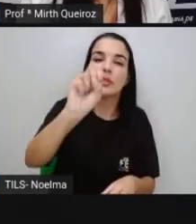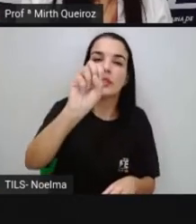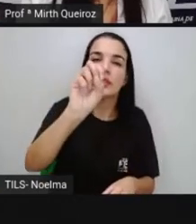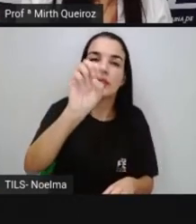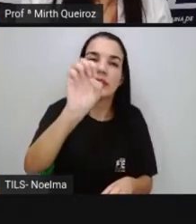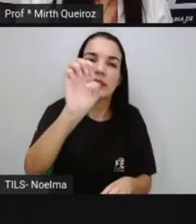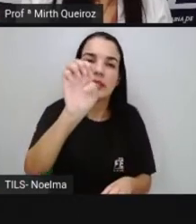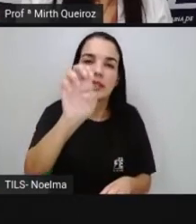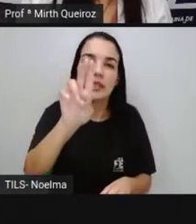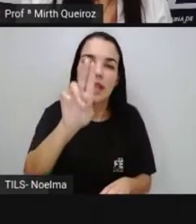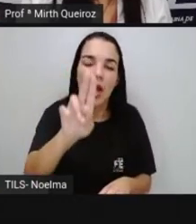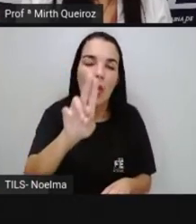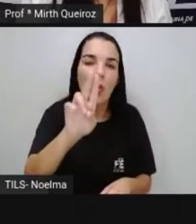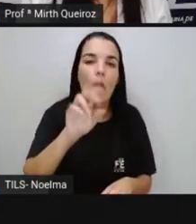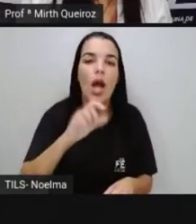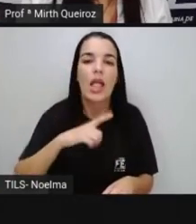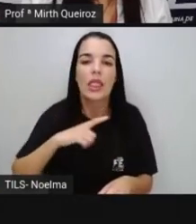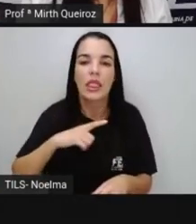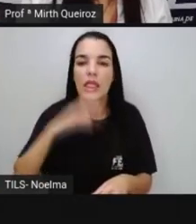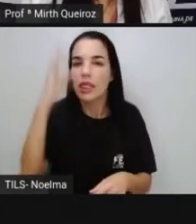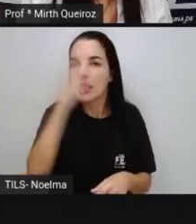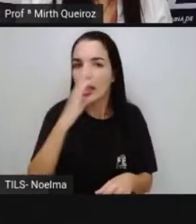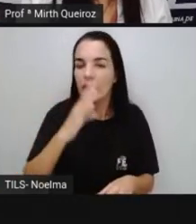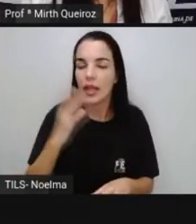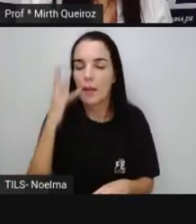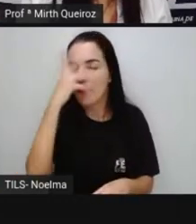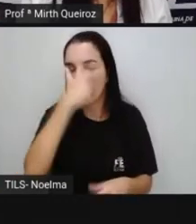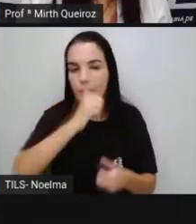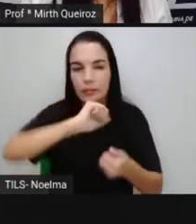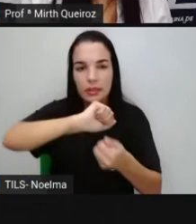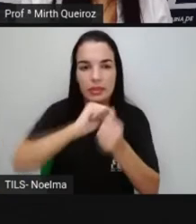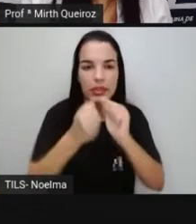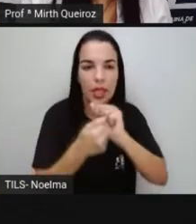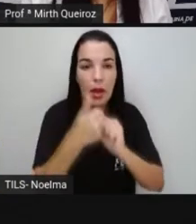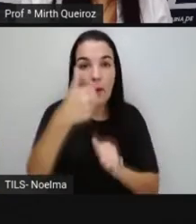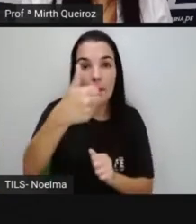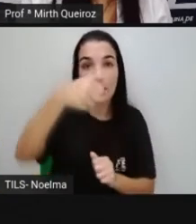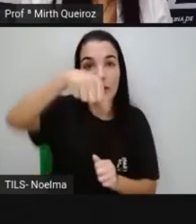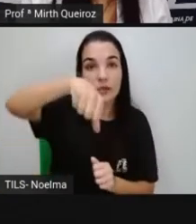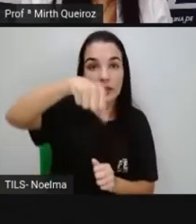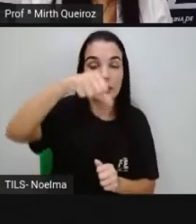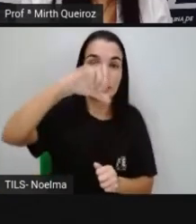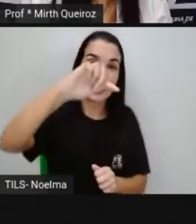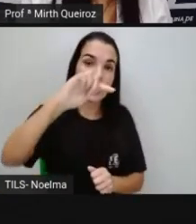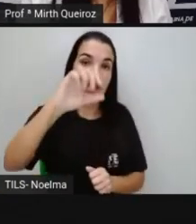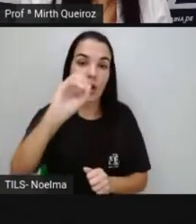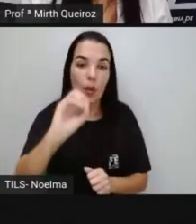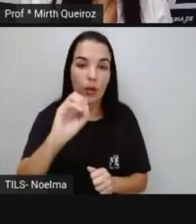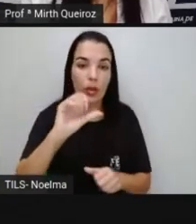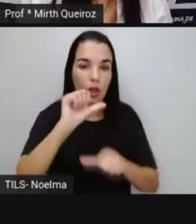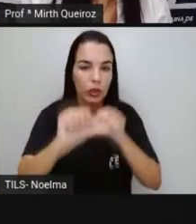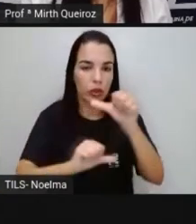Em 1978, troca o sucesso financeiro no Rio de Janeiro pela beleza